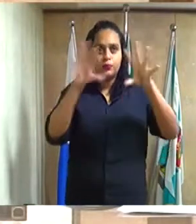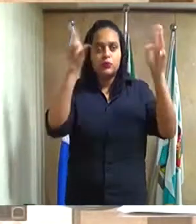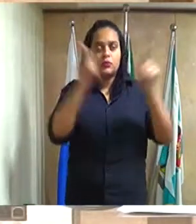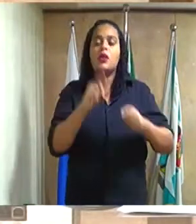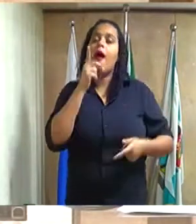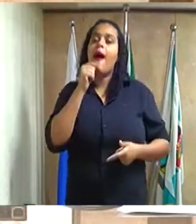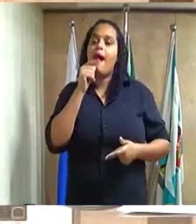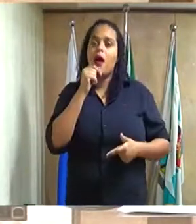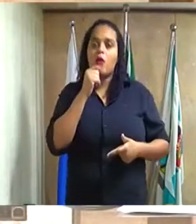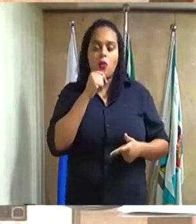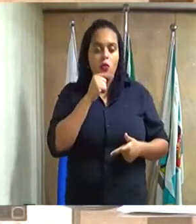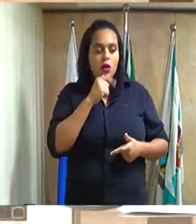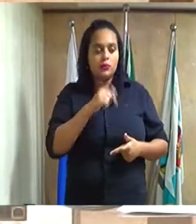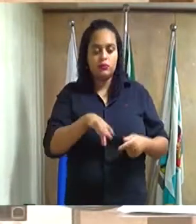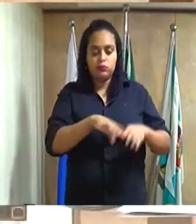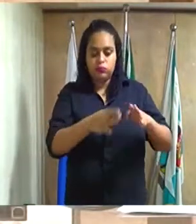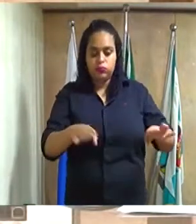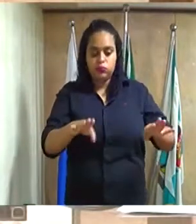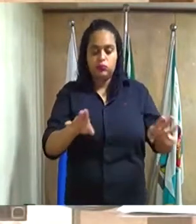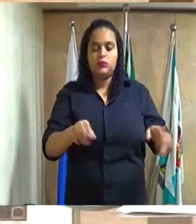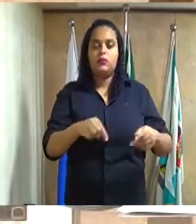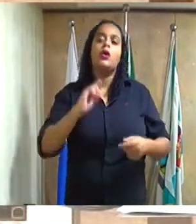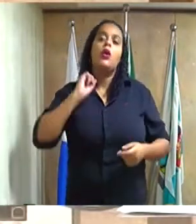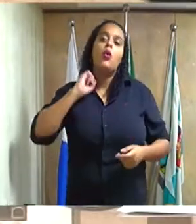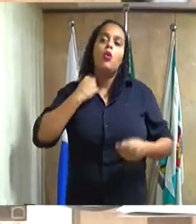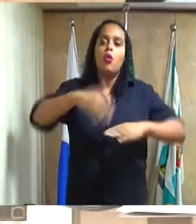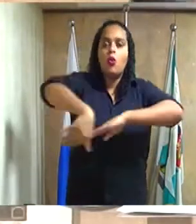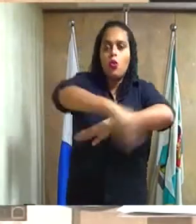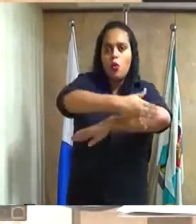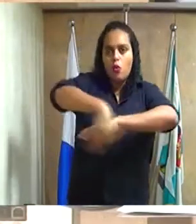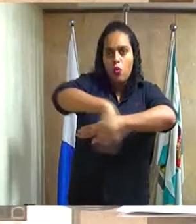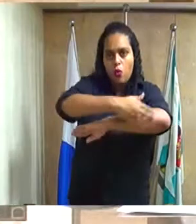pluviais em toda a extensão da rua Inoã,